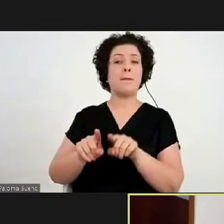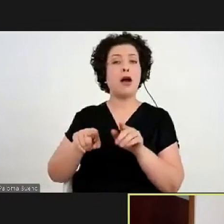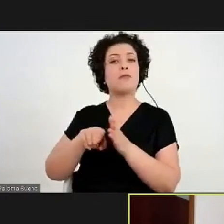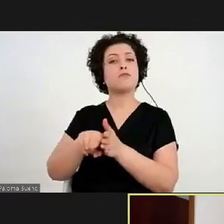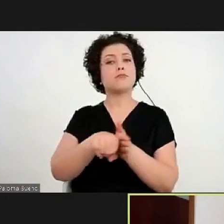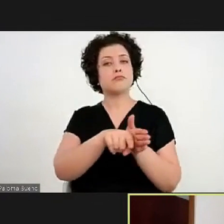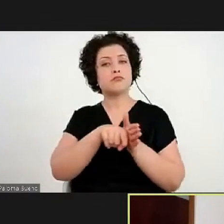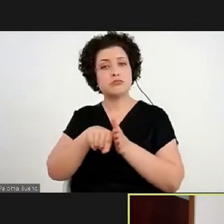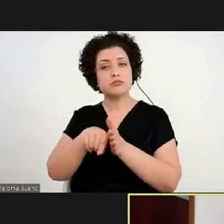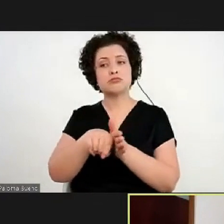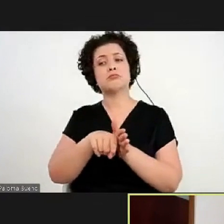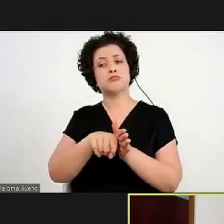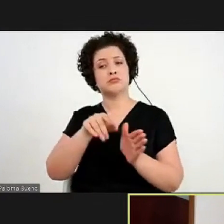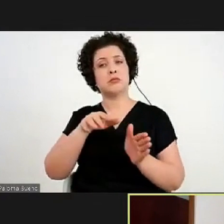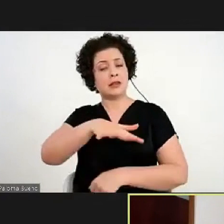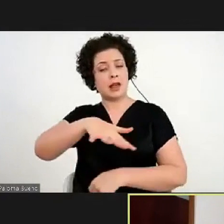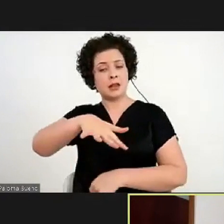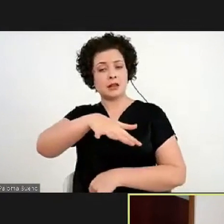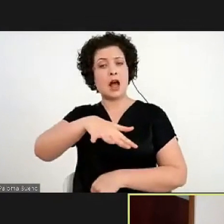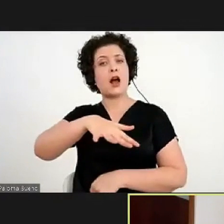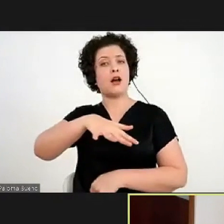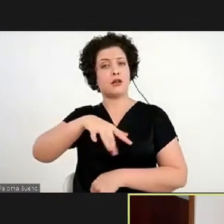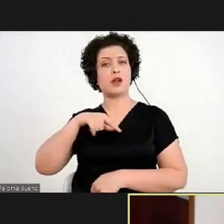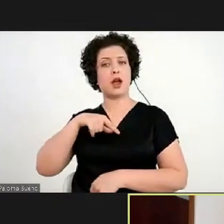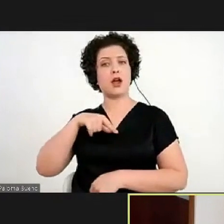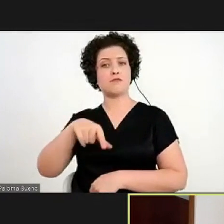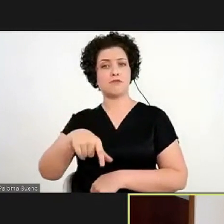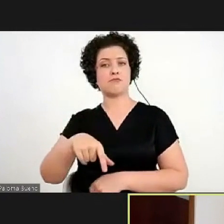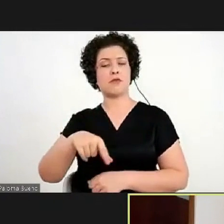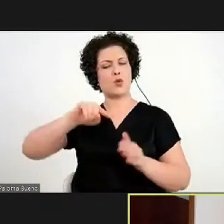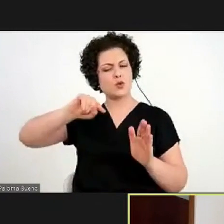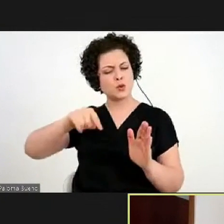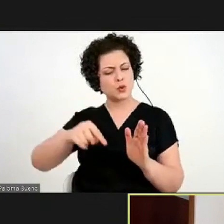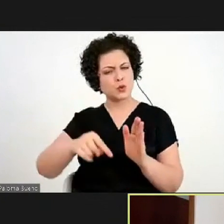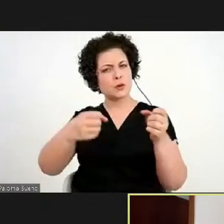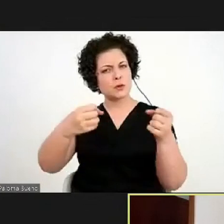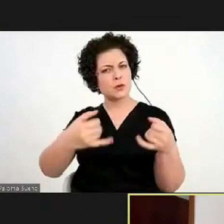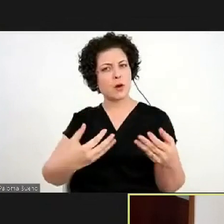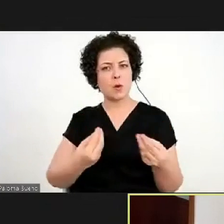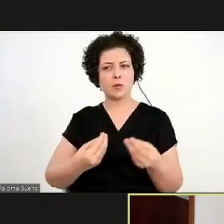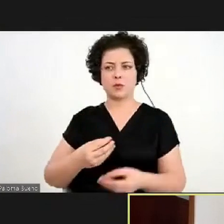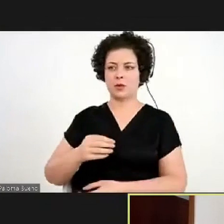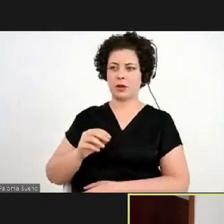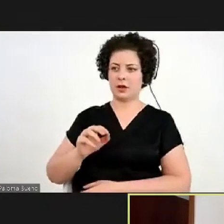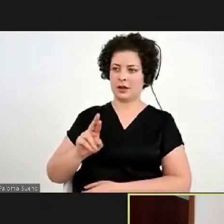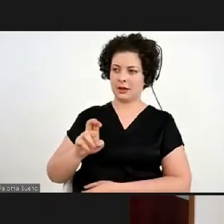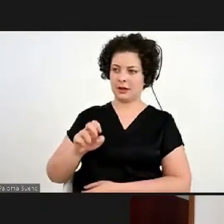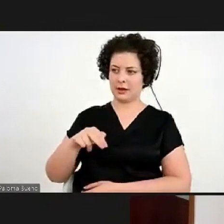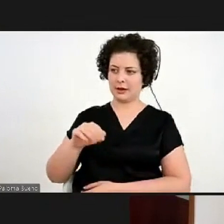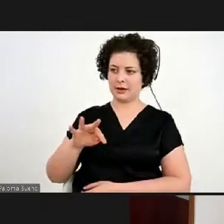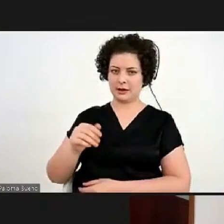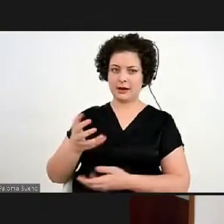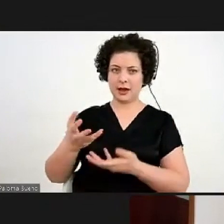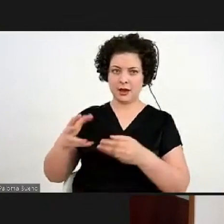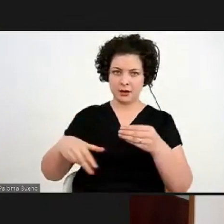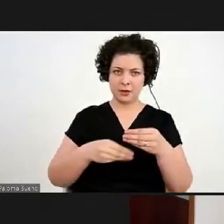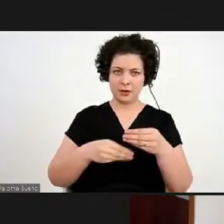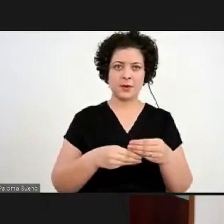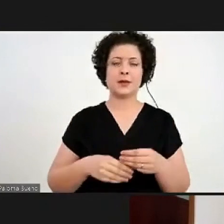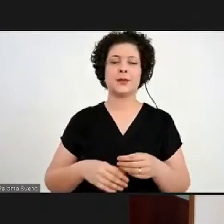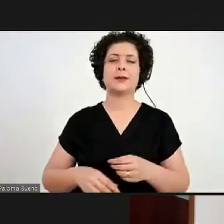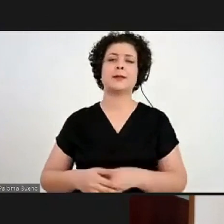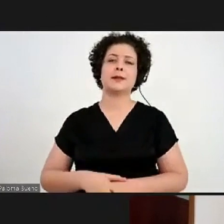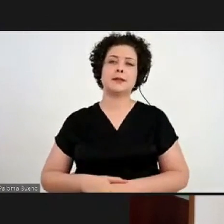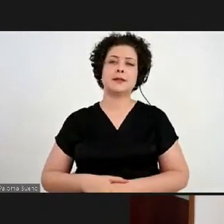nesse sentido, eu acho que bem aprofundadas. Não sei se a Renata quer complementar. Bom, eu acho que, no meu